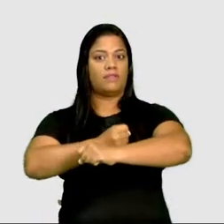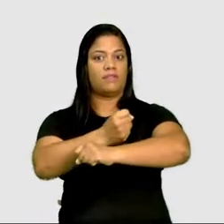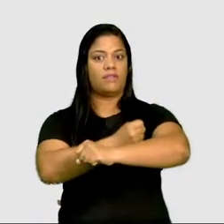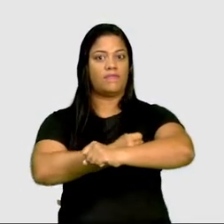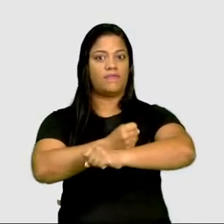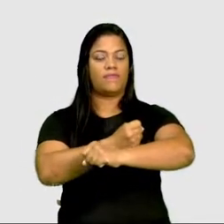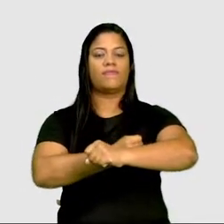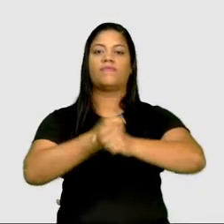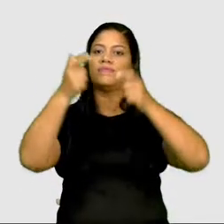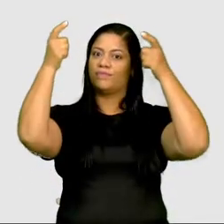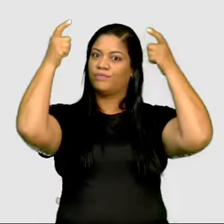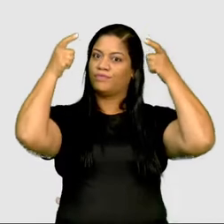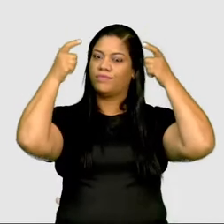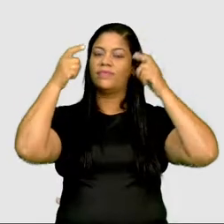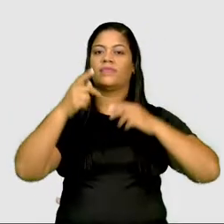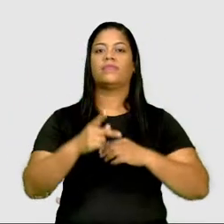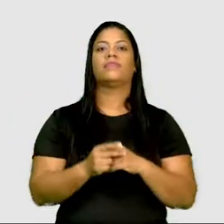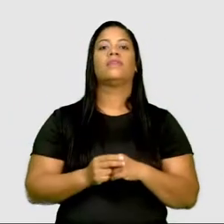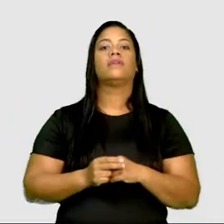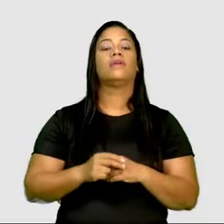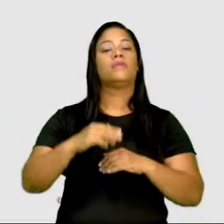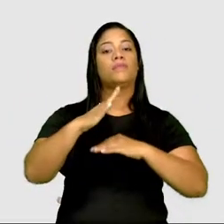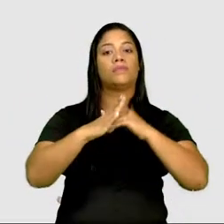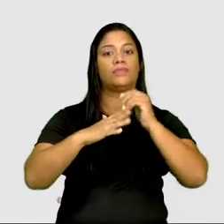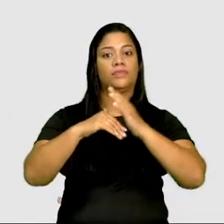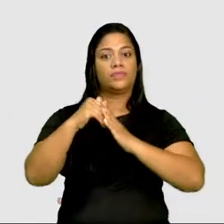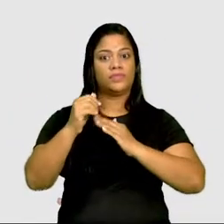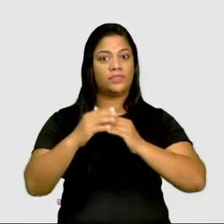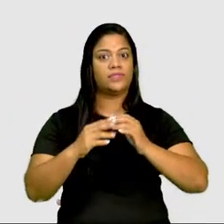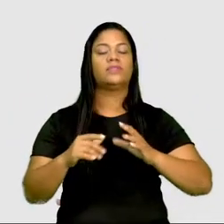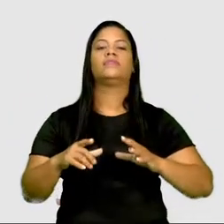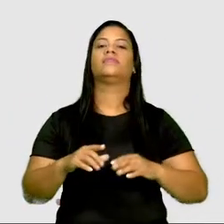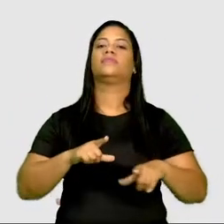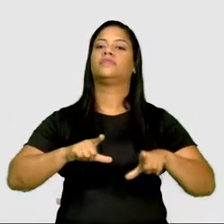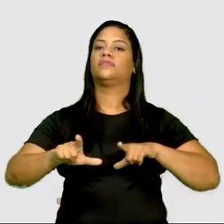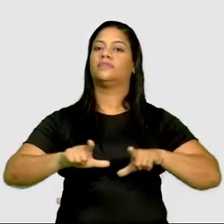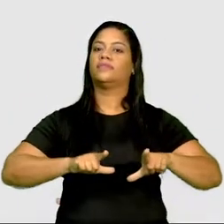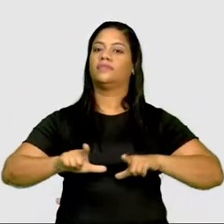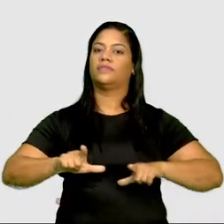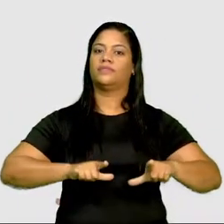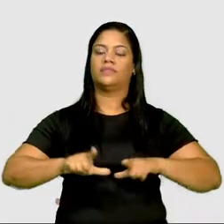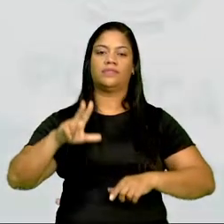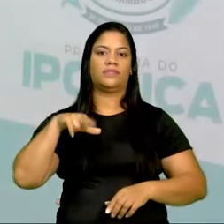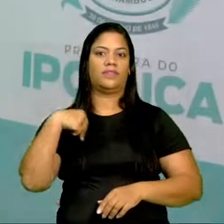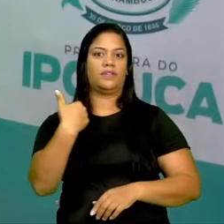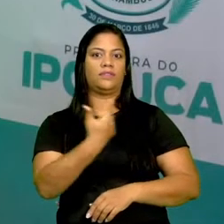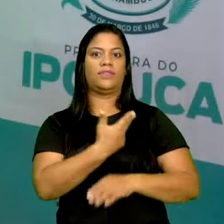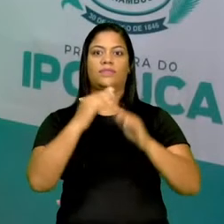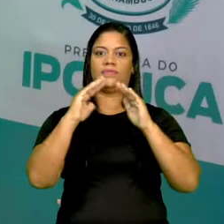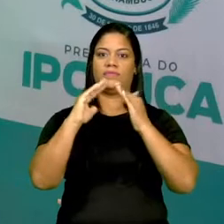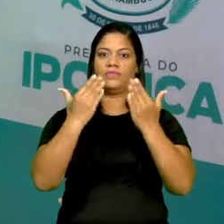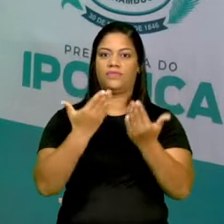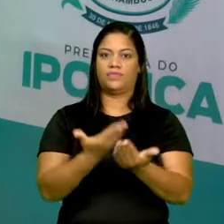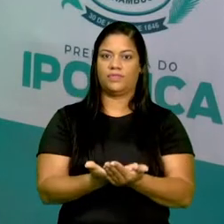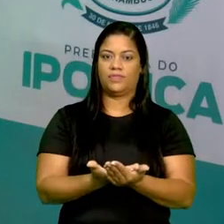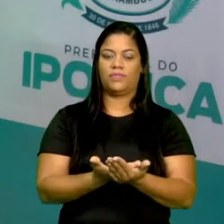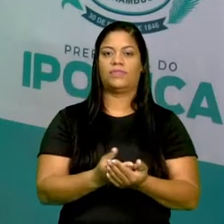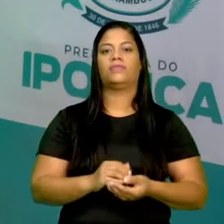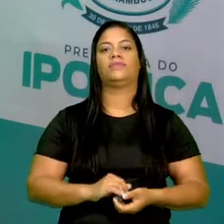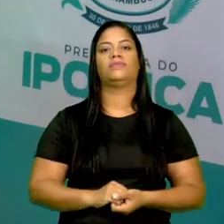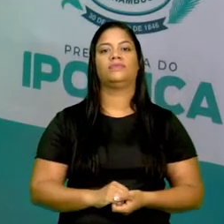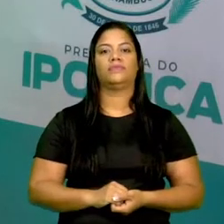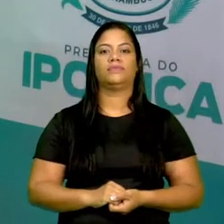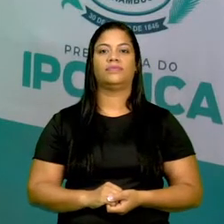São alguns profissionais que trabalham na nossa escola ou na